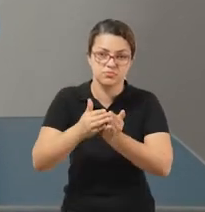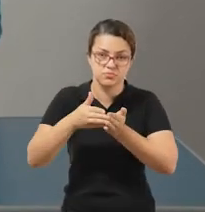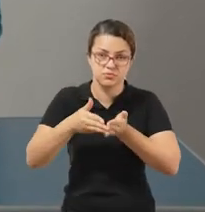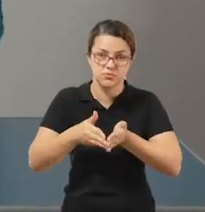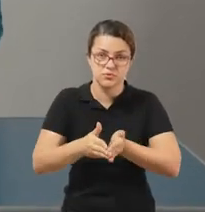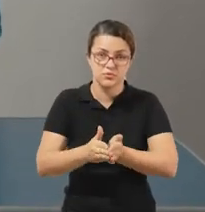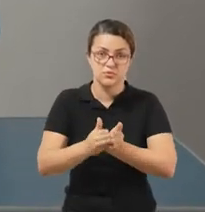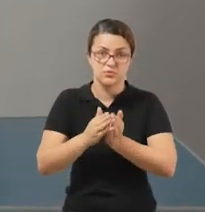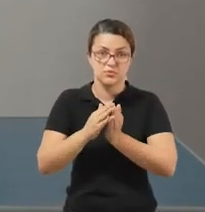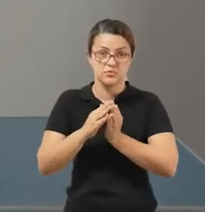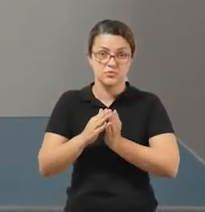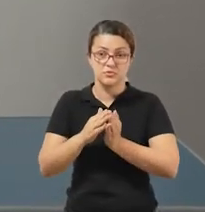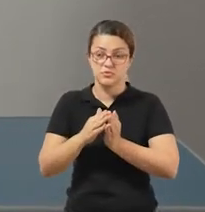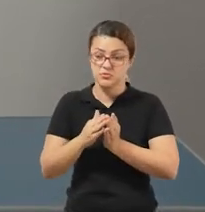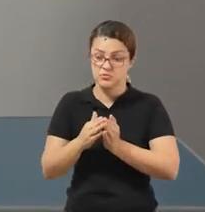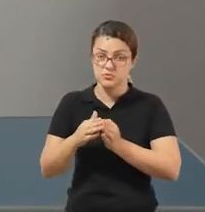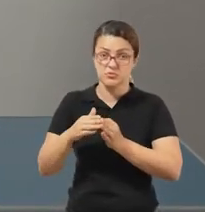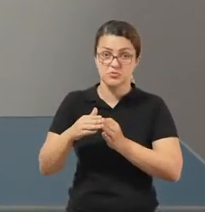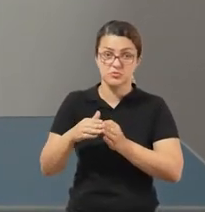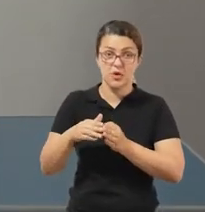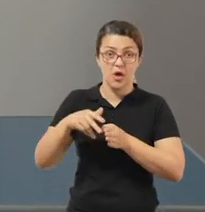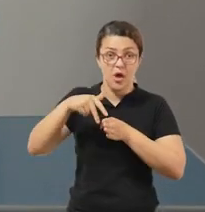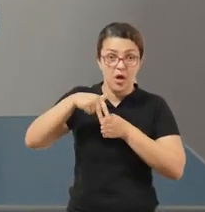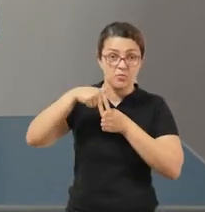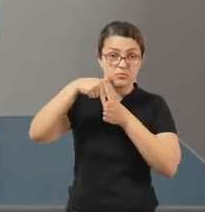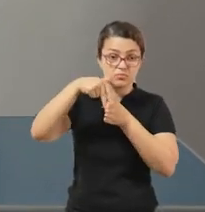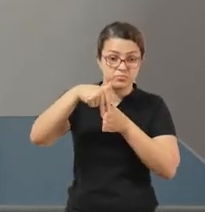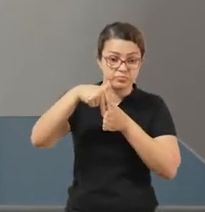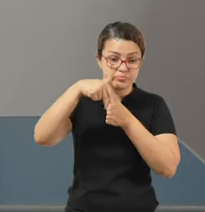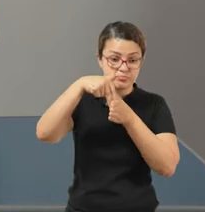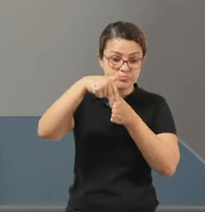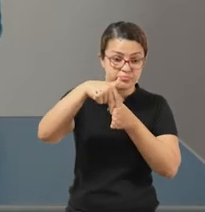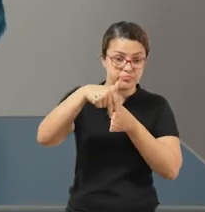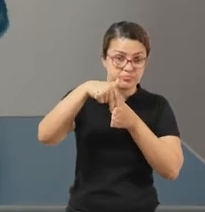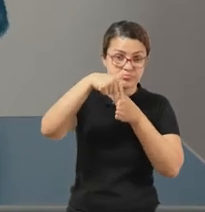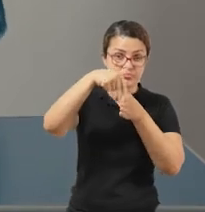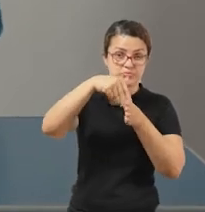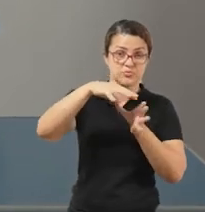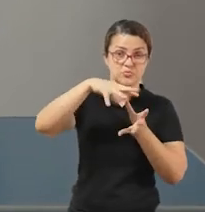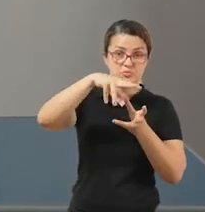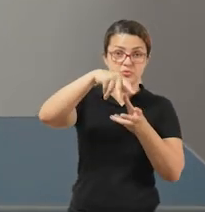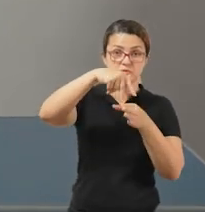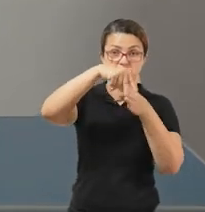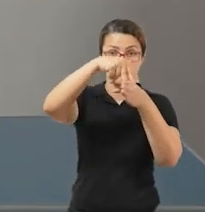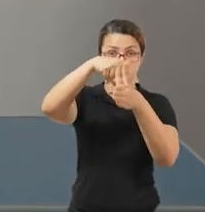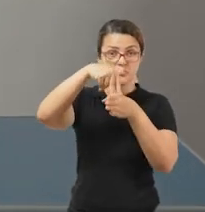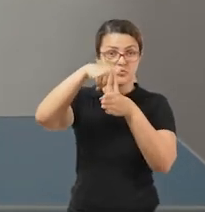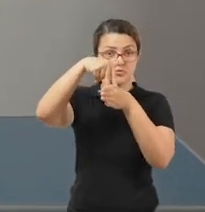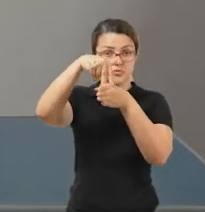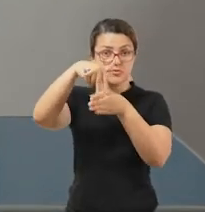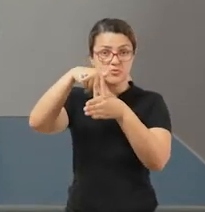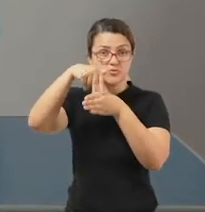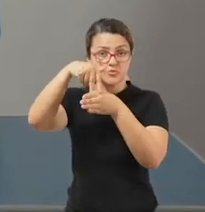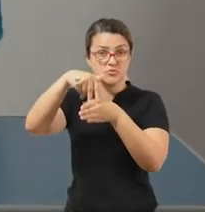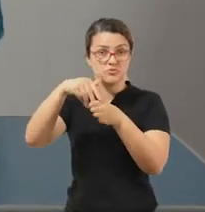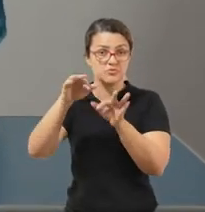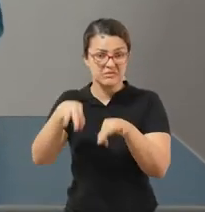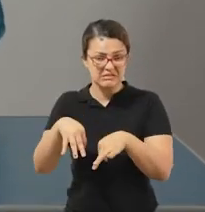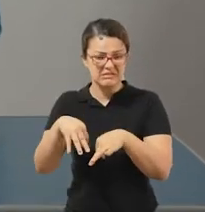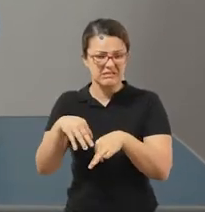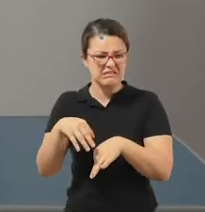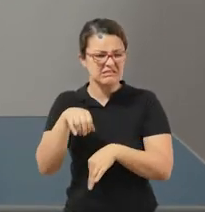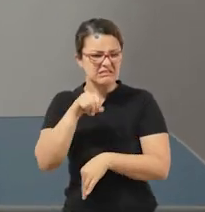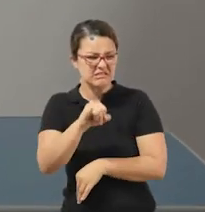pelo mundo que é como um jardim, apenas mais largo e talvez mais comprido e que não tenha fim. Quem